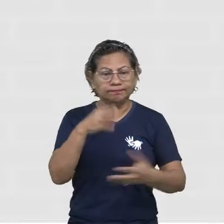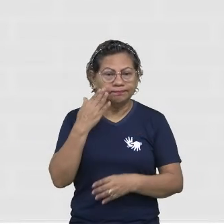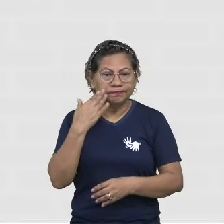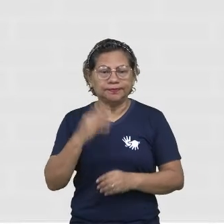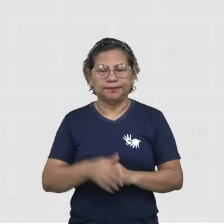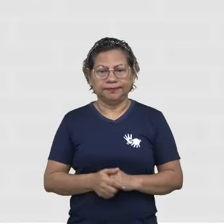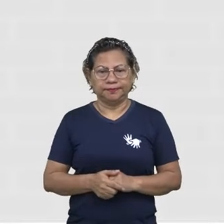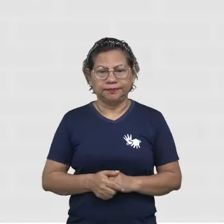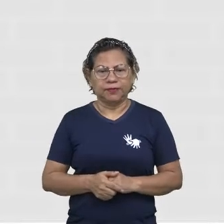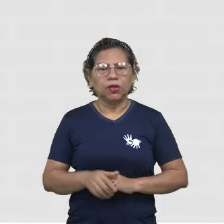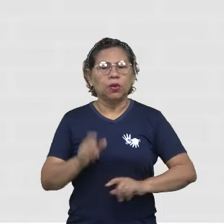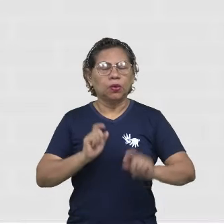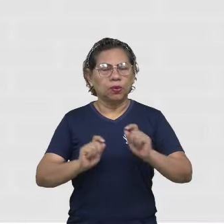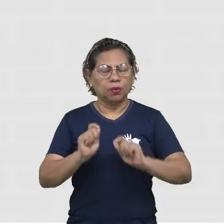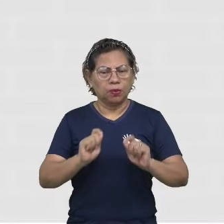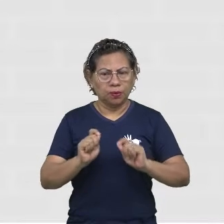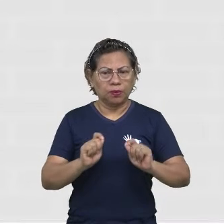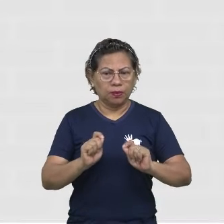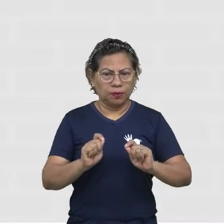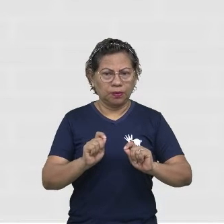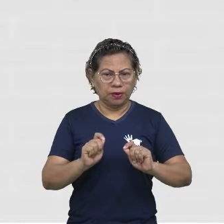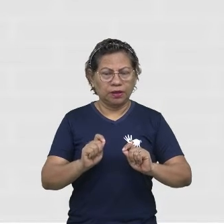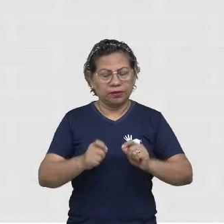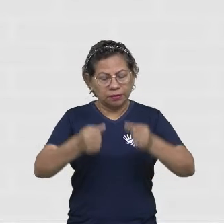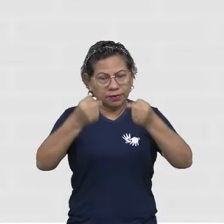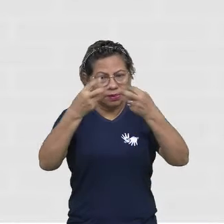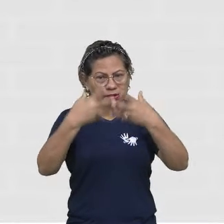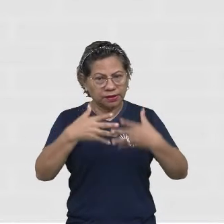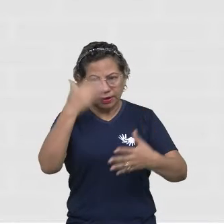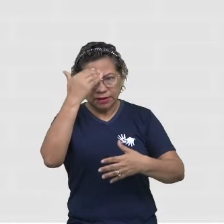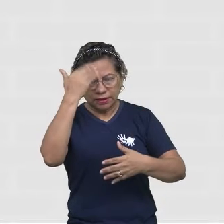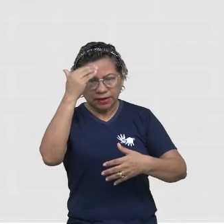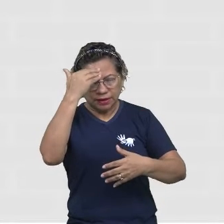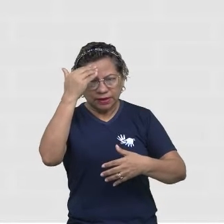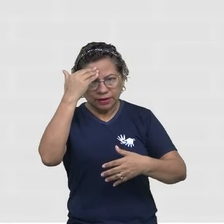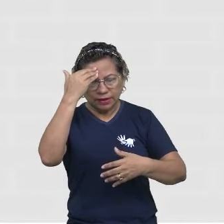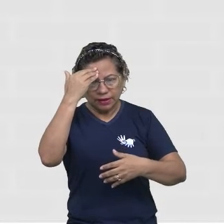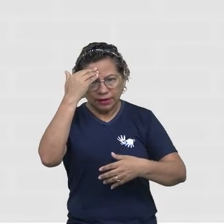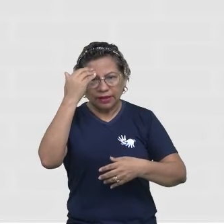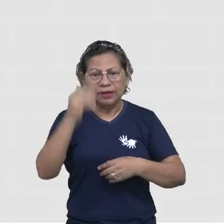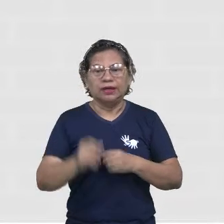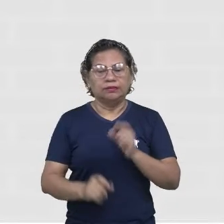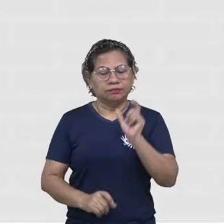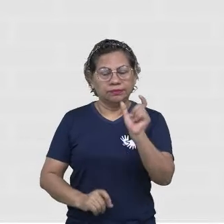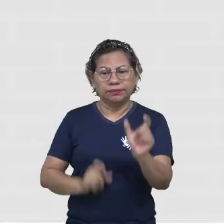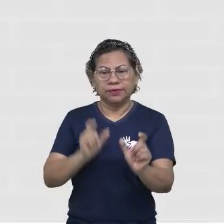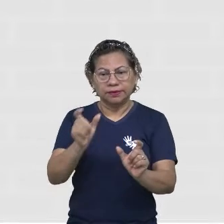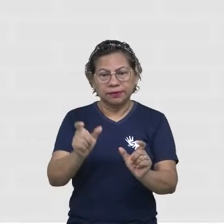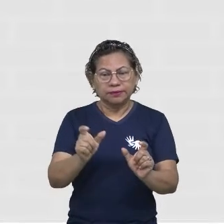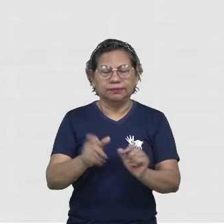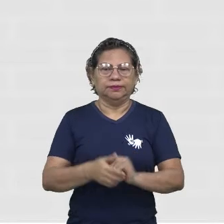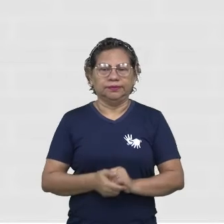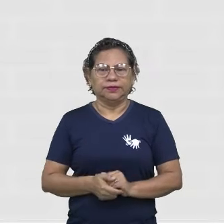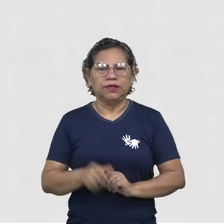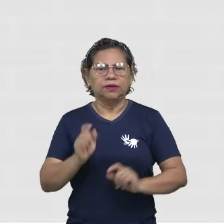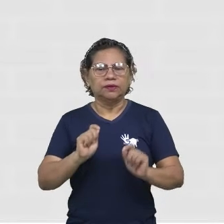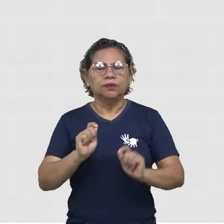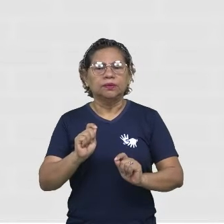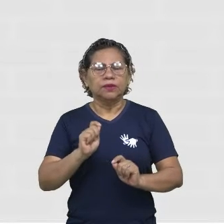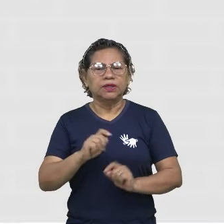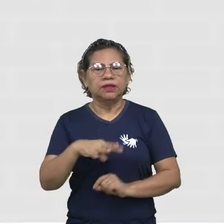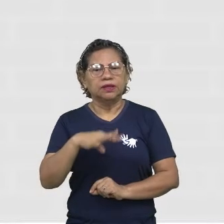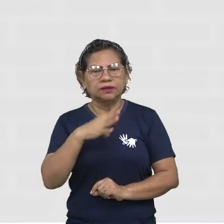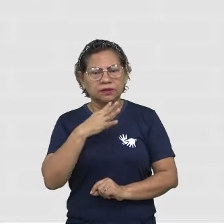que maneira podemos trabalhar as falhas? Será que vocês conhecem algum famoso que falhou? Nós temos